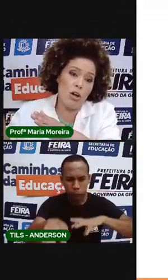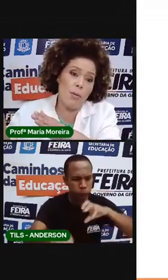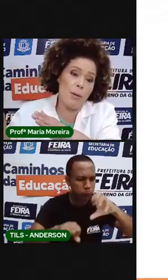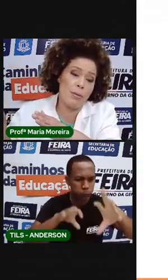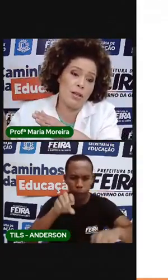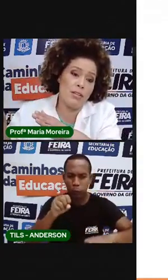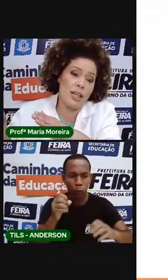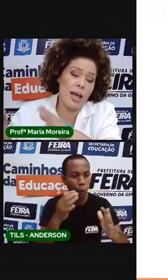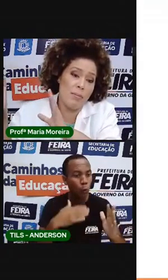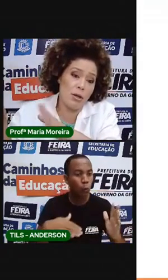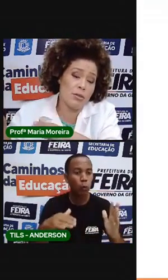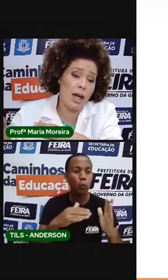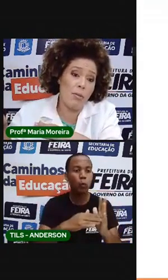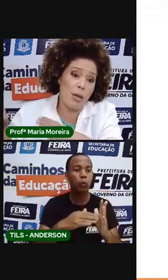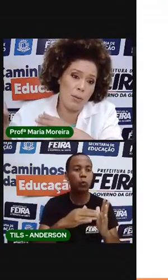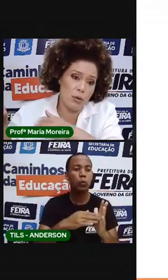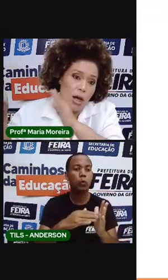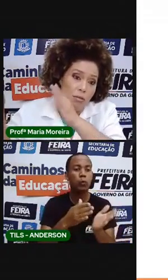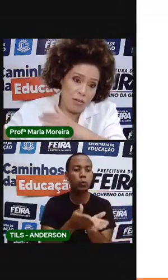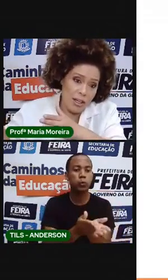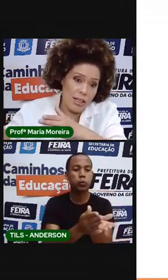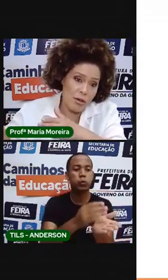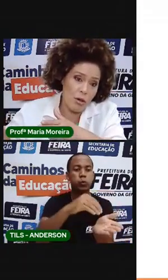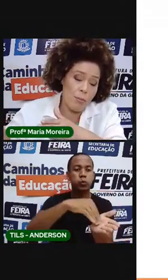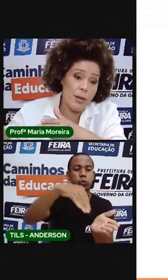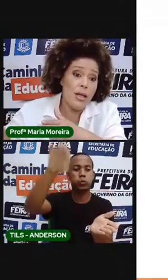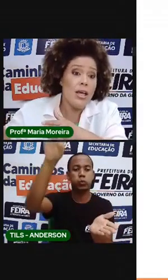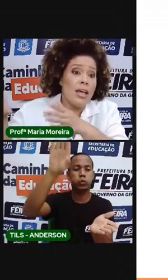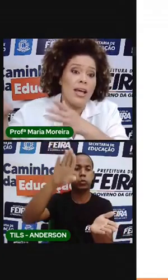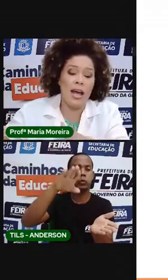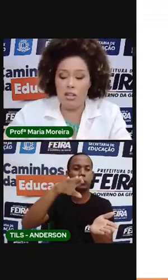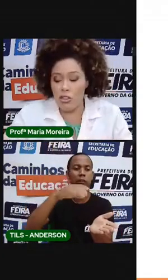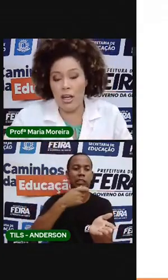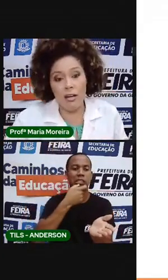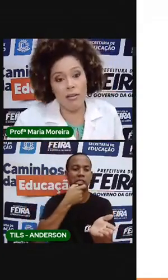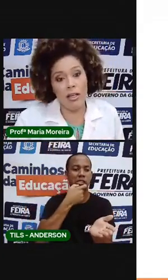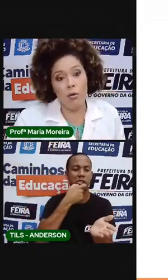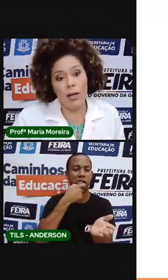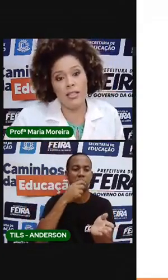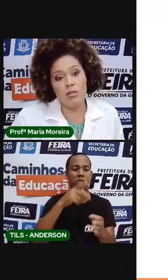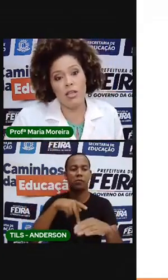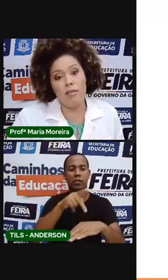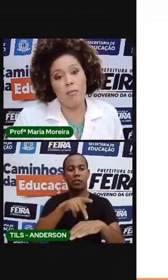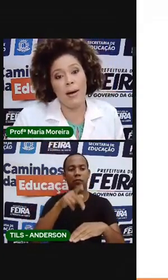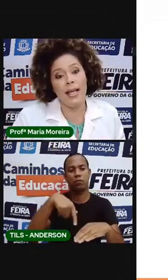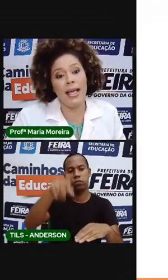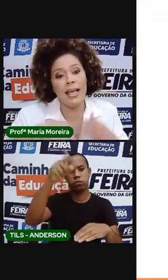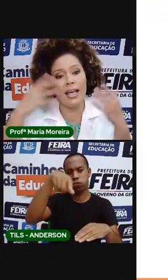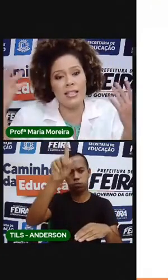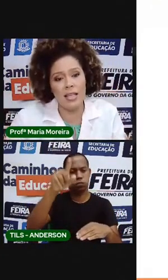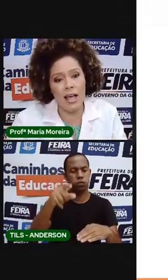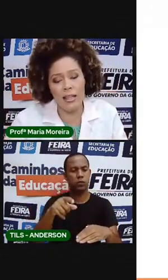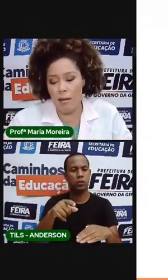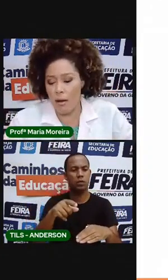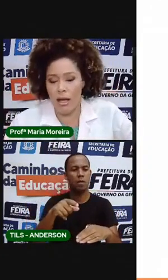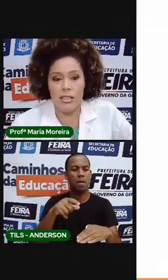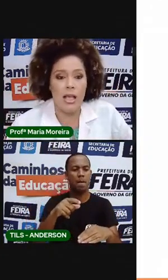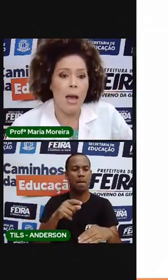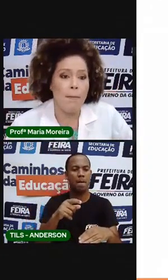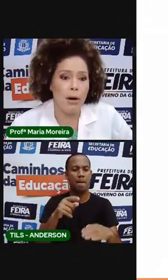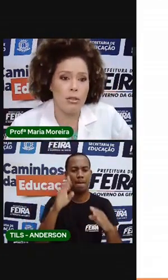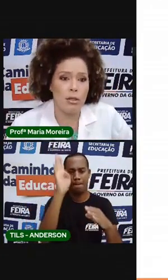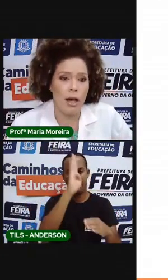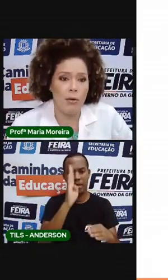levavam para a Europa para poder vender lá em Portugal, porque Portugal fica na Europa, e ganharam dinheiro. Então, o Brasil serviu para enriquecer ainda